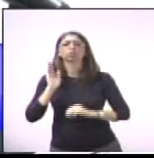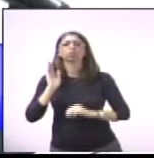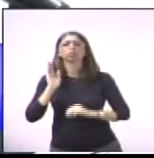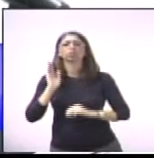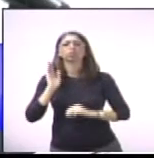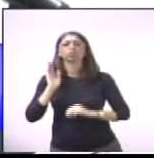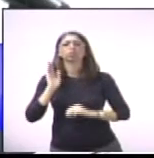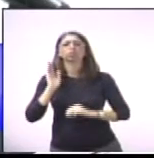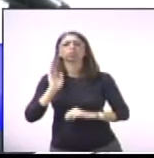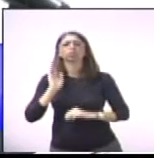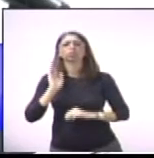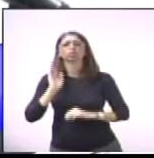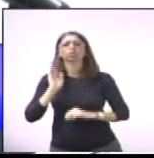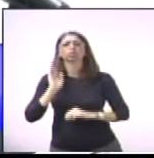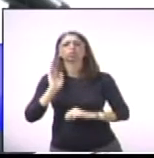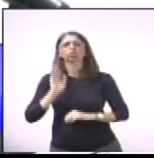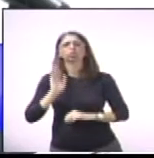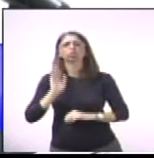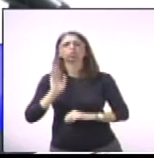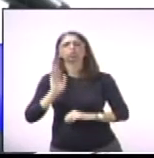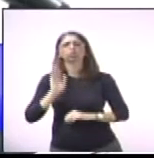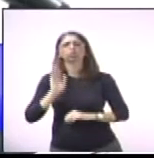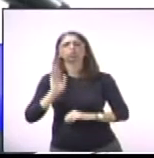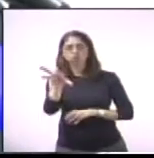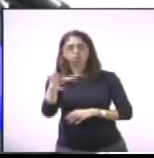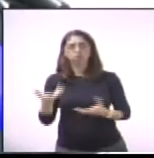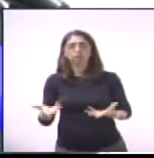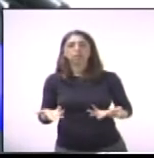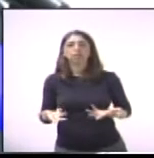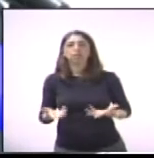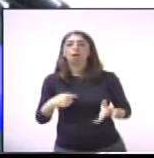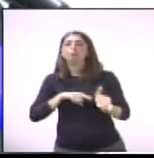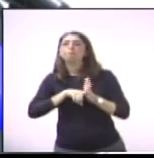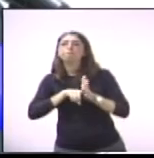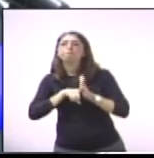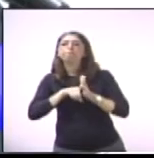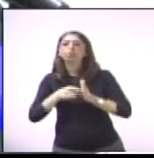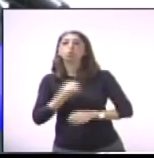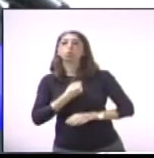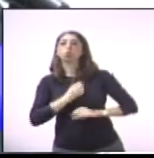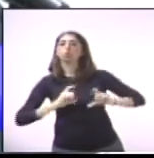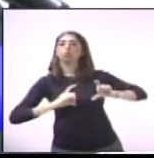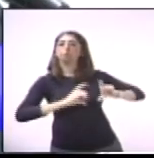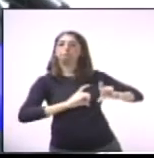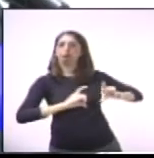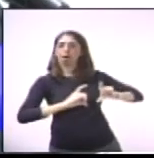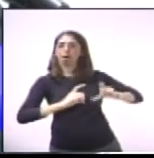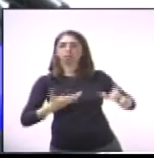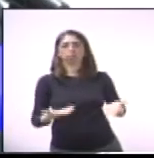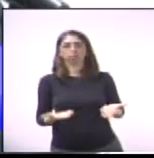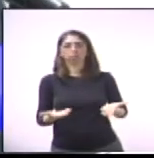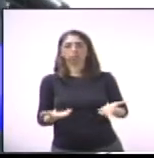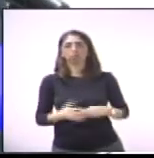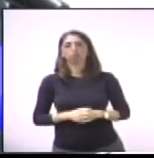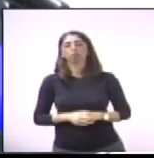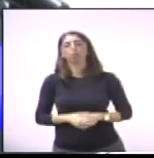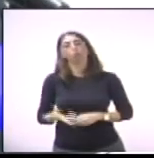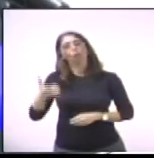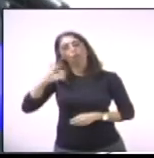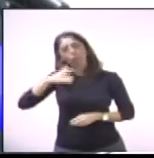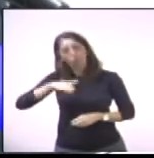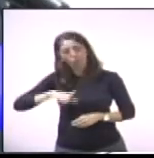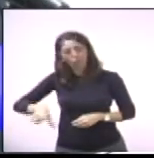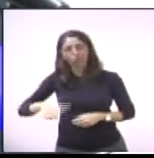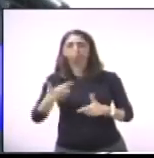totalmente preta. Eu fui pesquisar a placa do veículo e mais um carro fora